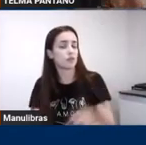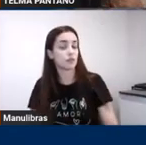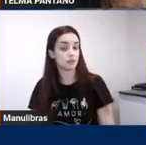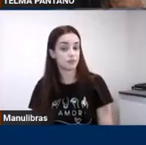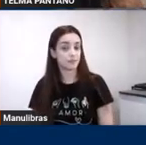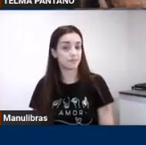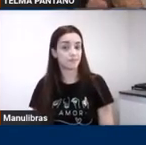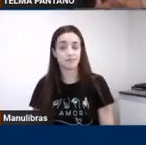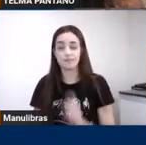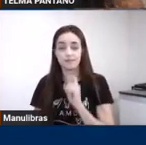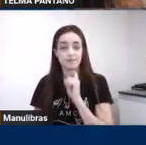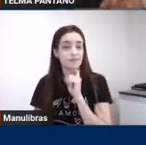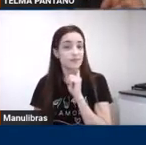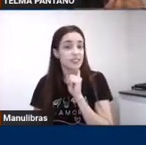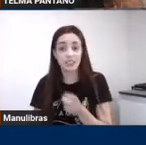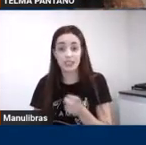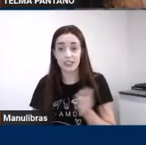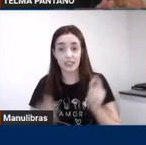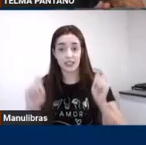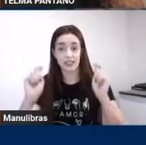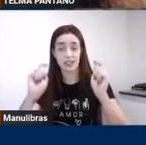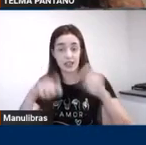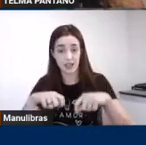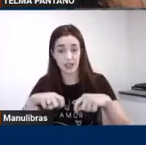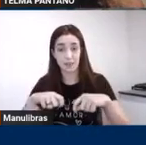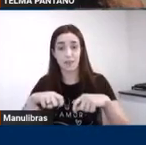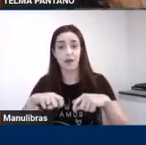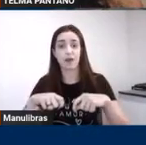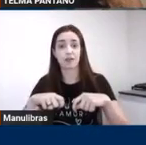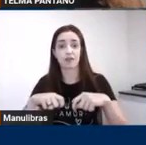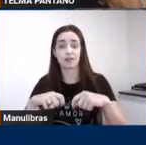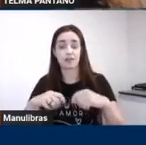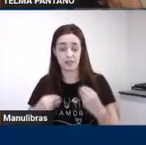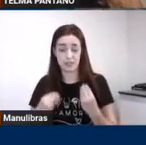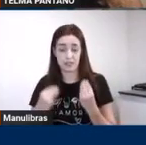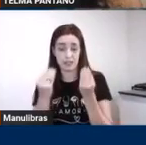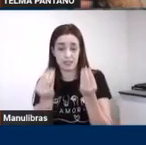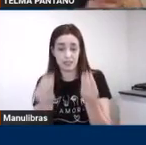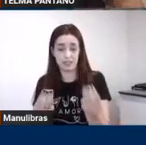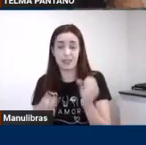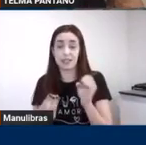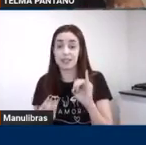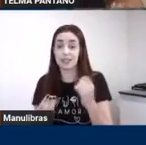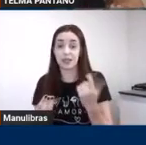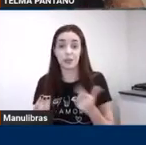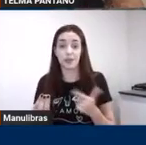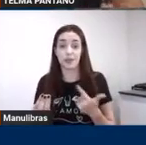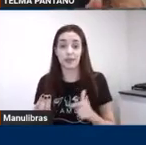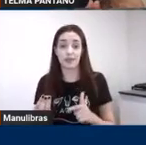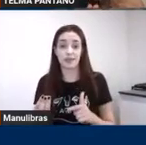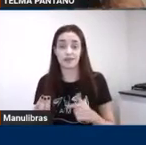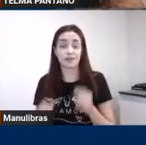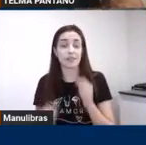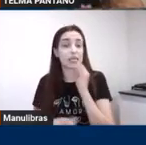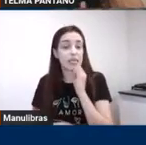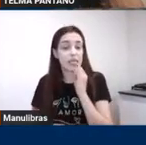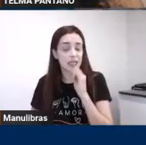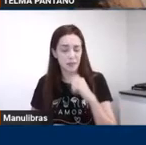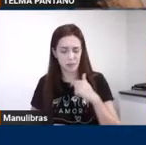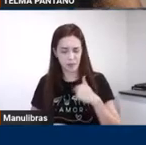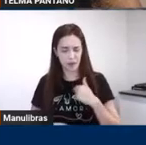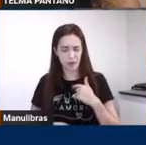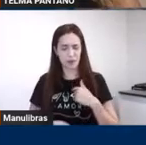Ninguém é capaz de dar aquilo que não tem. Ninguém é capaz de estimular